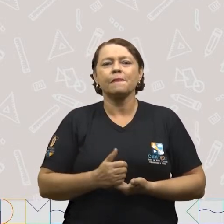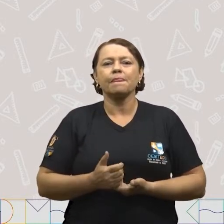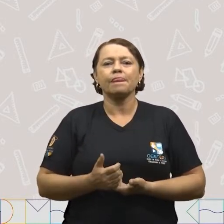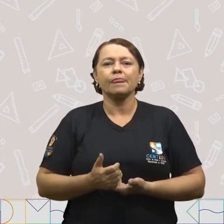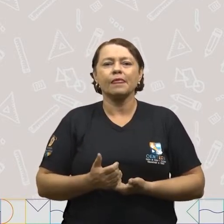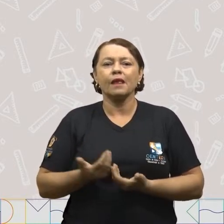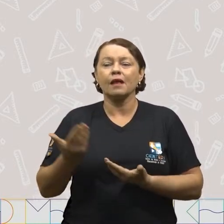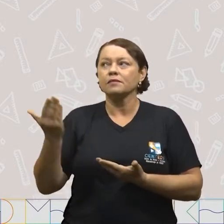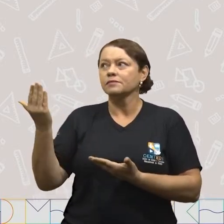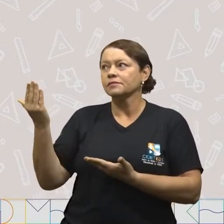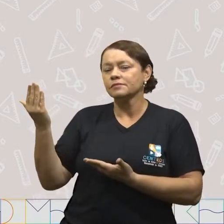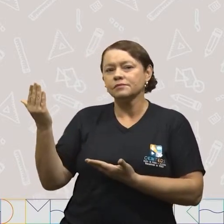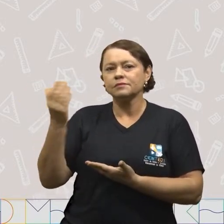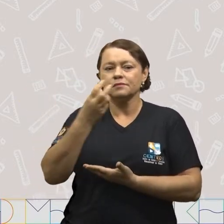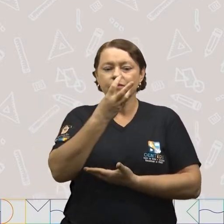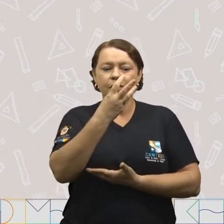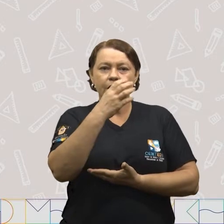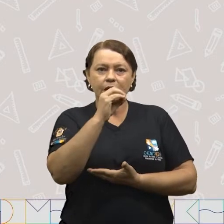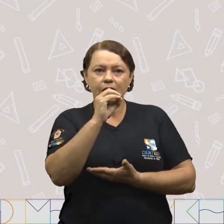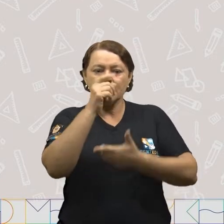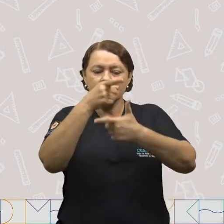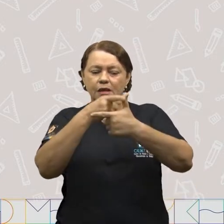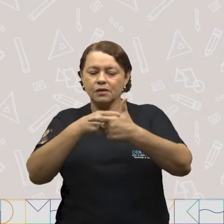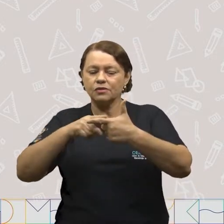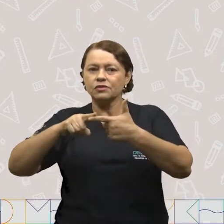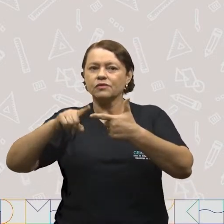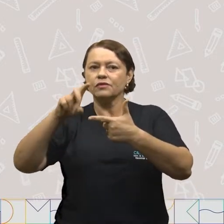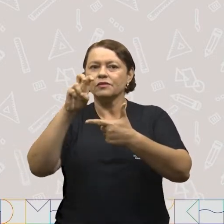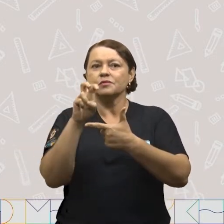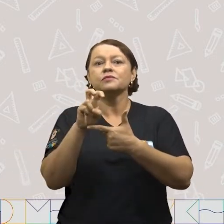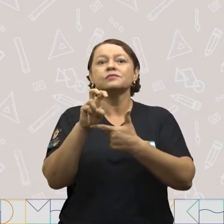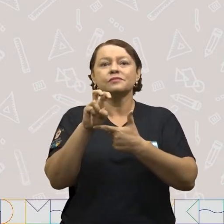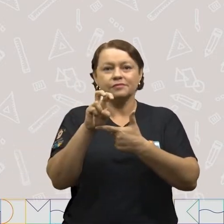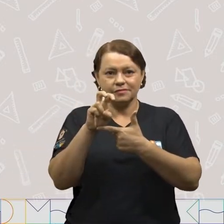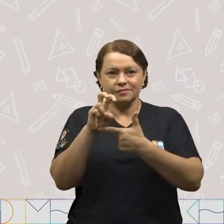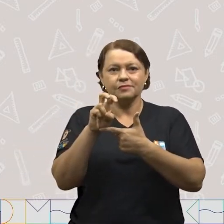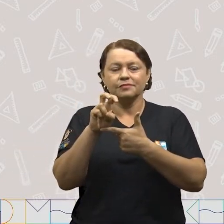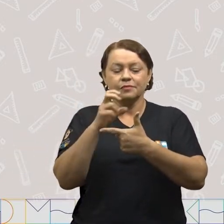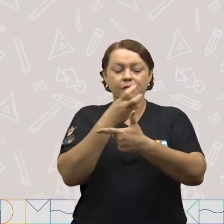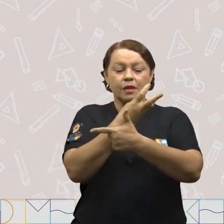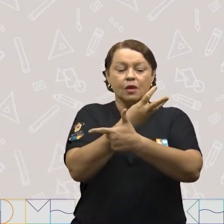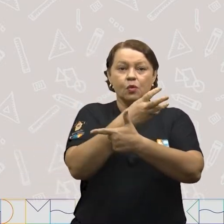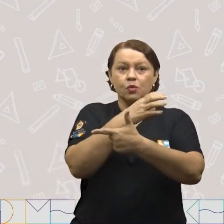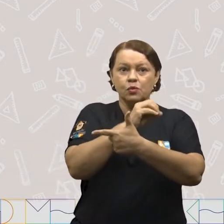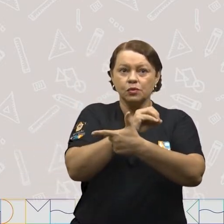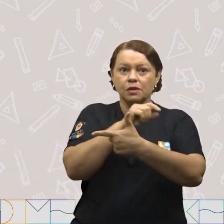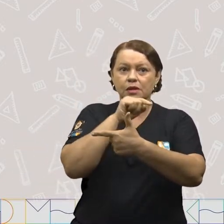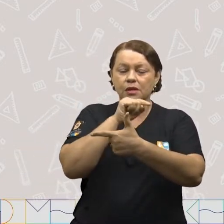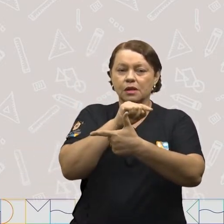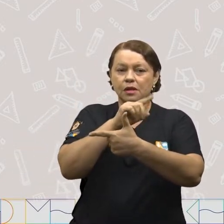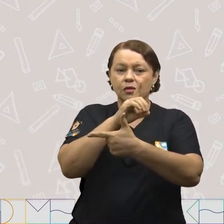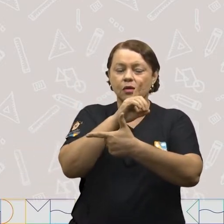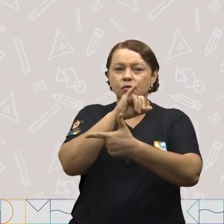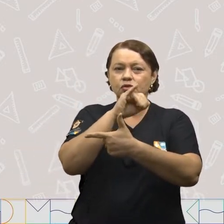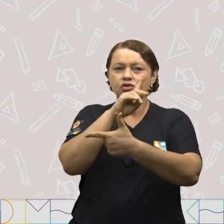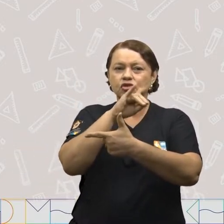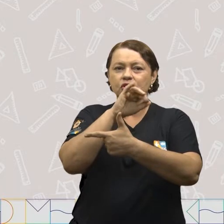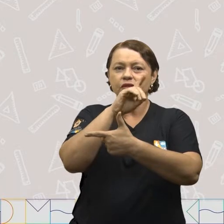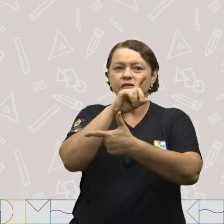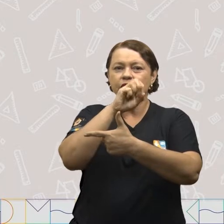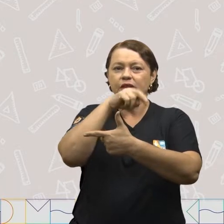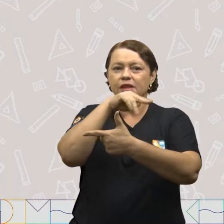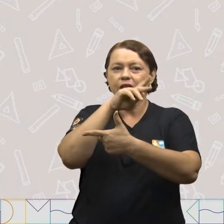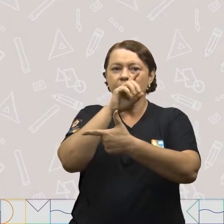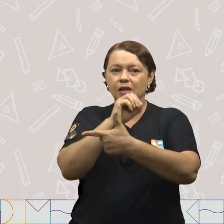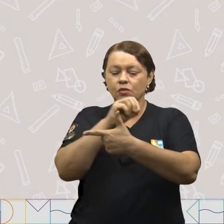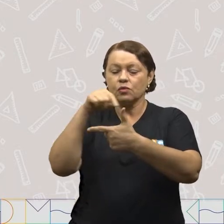ficar assim, trinta dividido para cinco. Aonde o trinta é o nosso dividendo e o